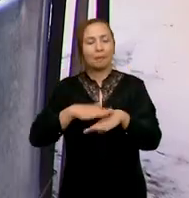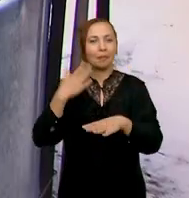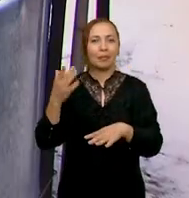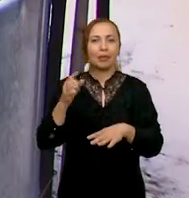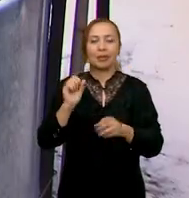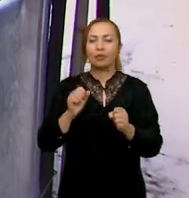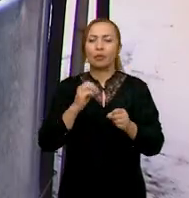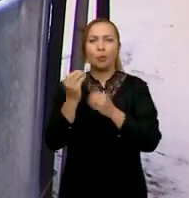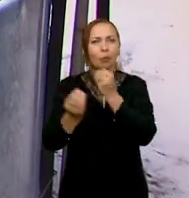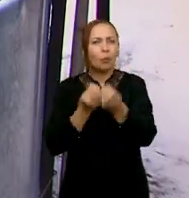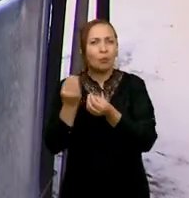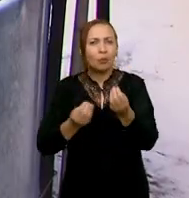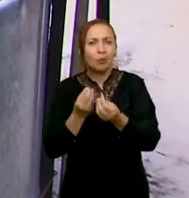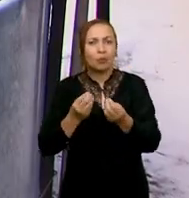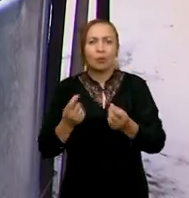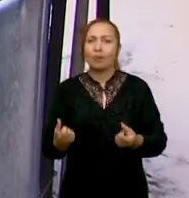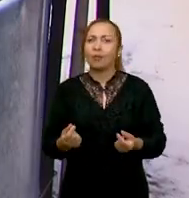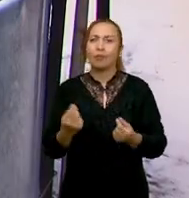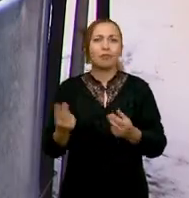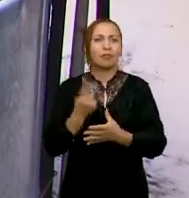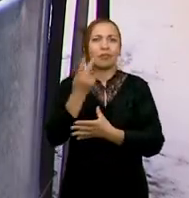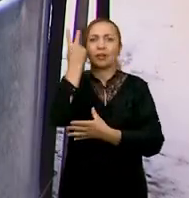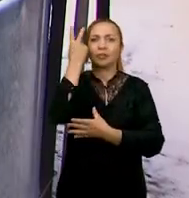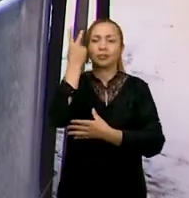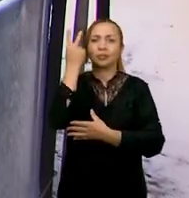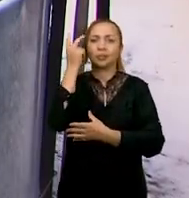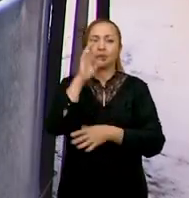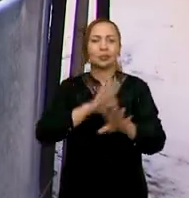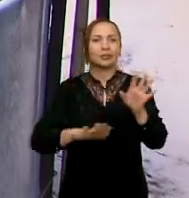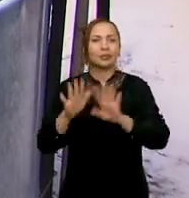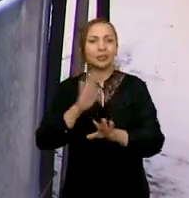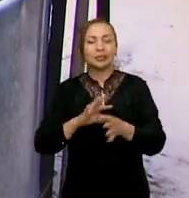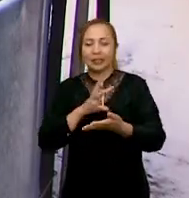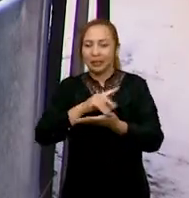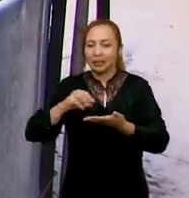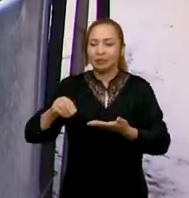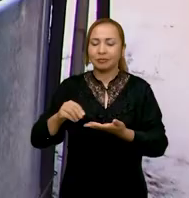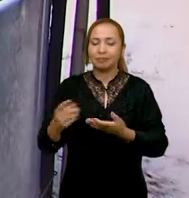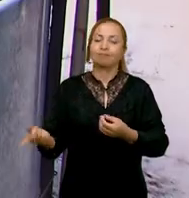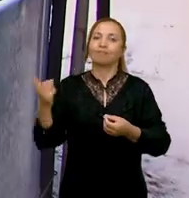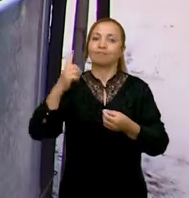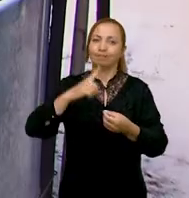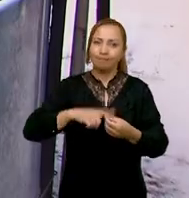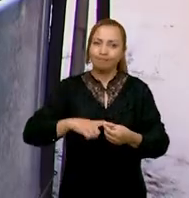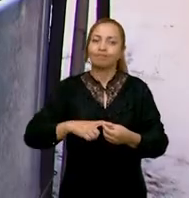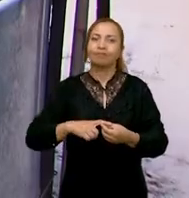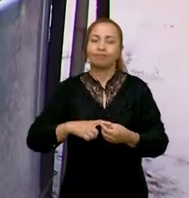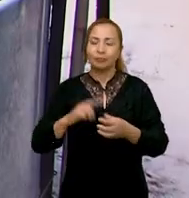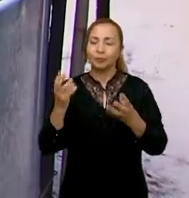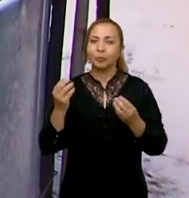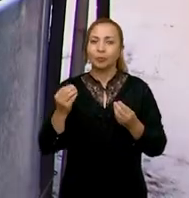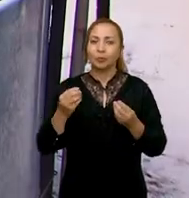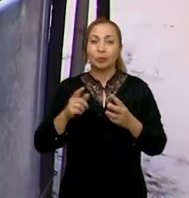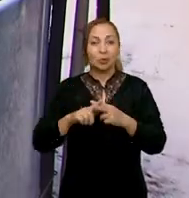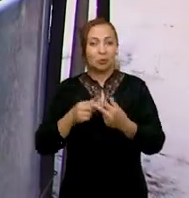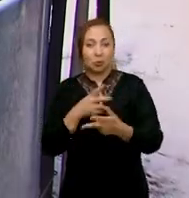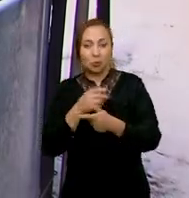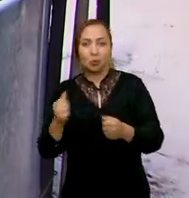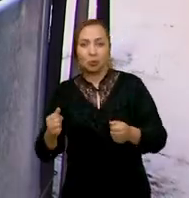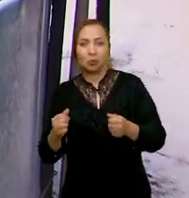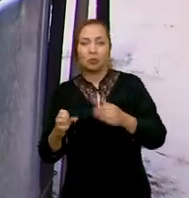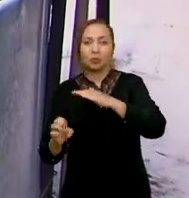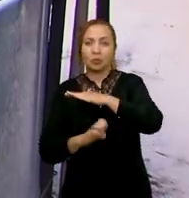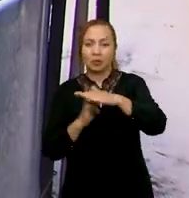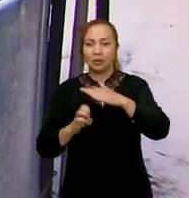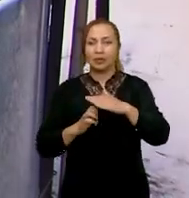foi a forma do preço dos insumos, né? E isso tem vindo da maioria dos produtores que